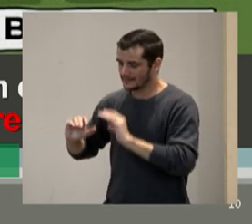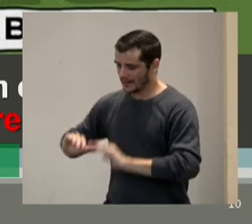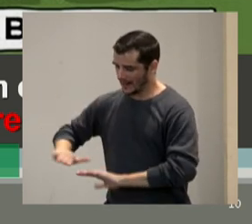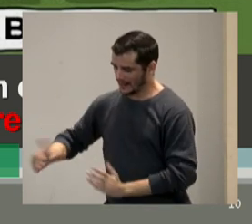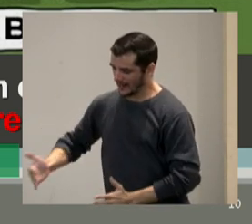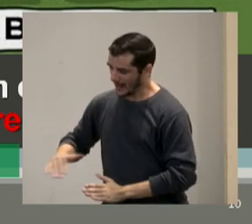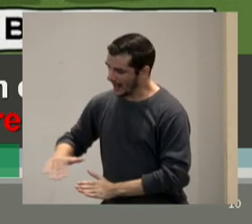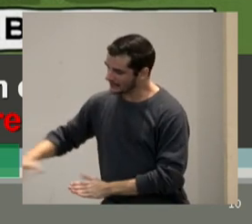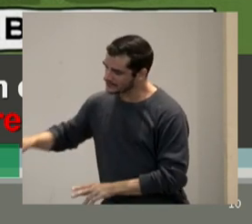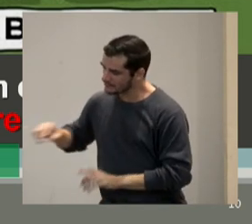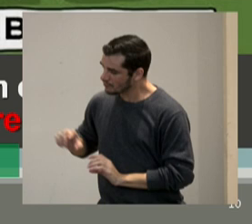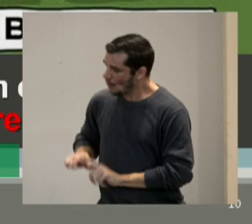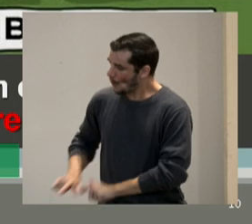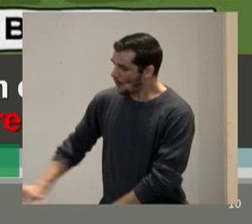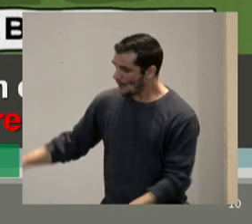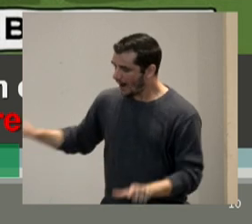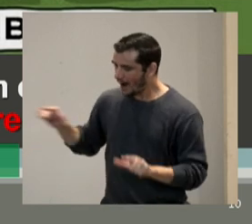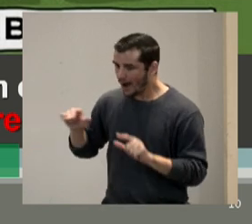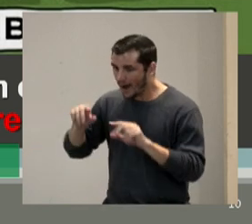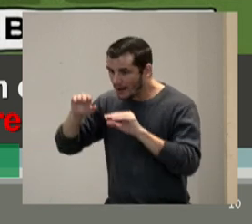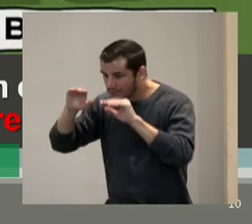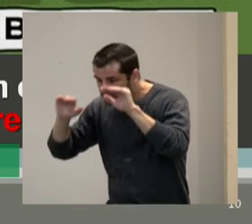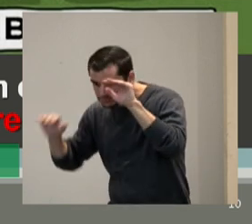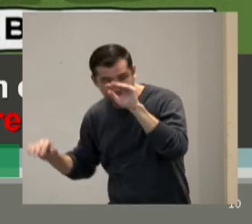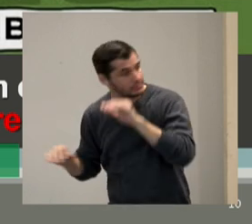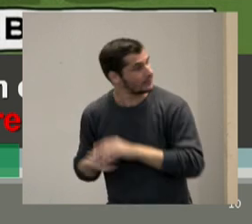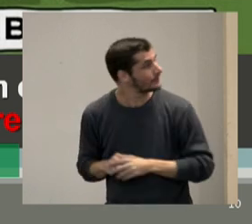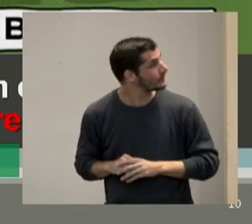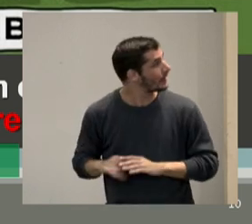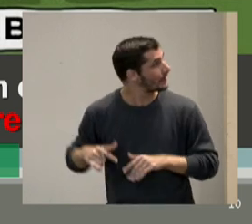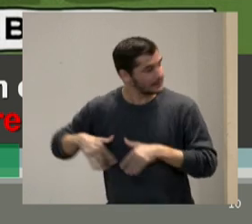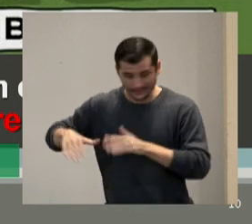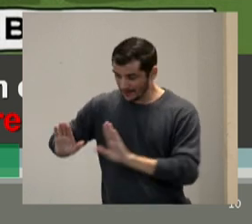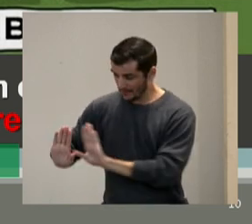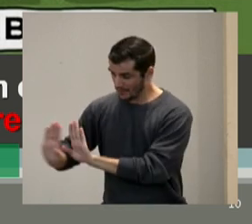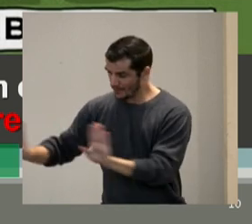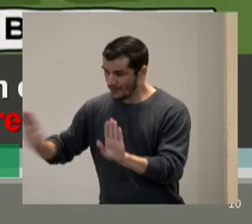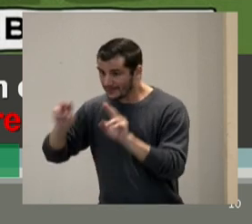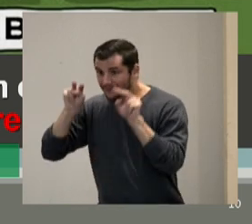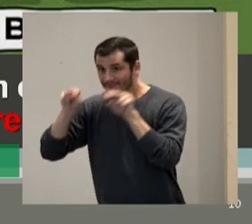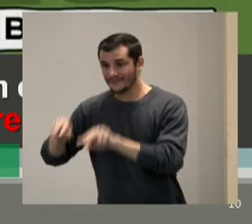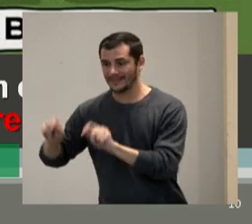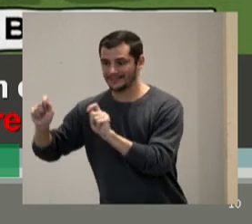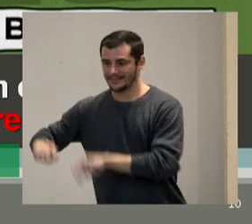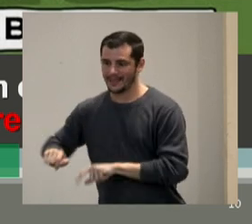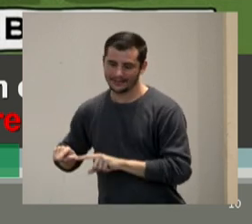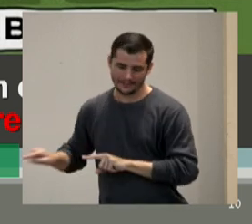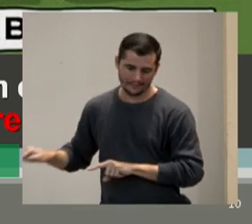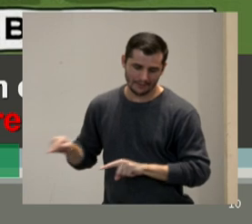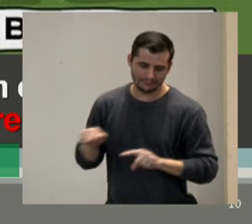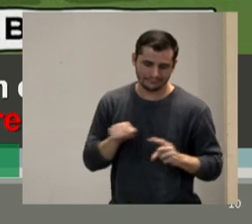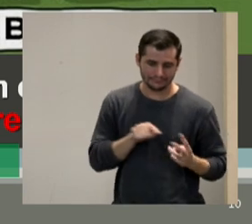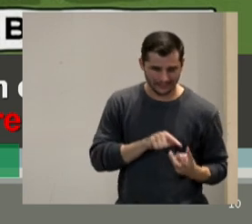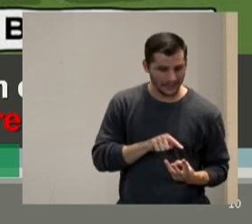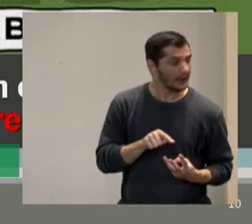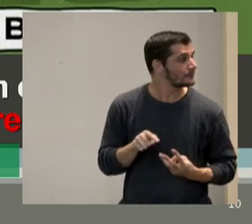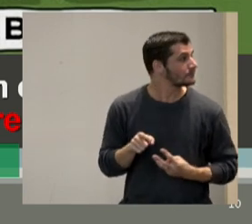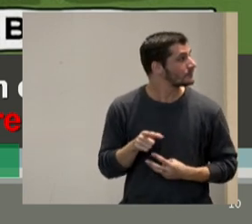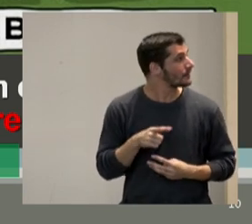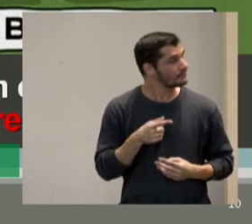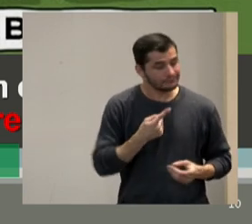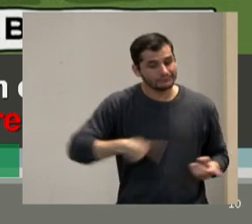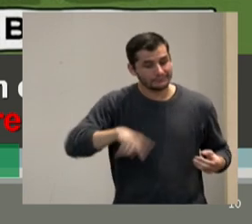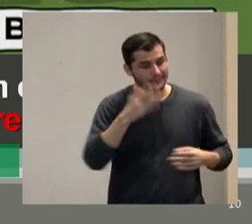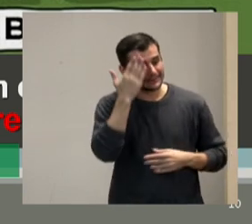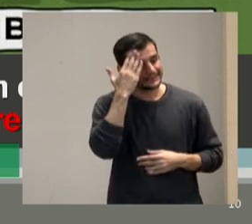arte eu não sei eu adoro arte mas eu não sei quem fez procurei a gente sabe que a igualdade não funciona a gente já falou aqui